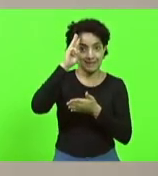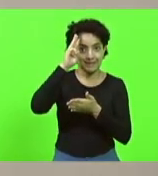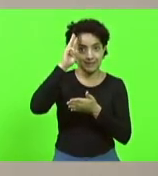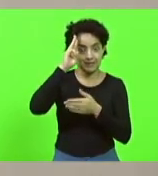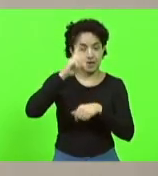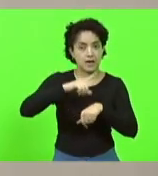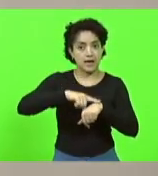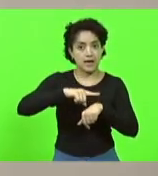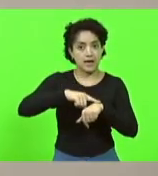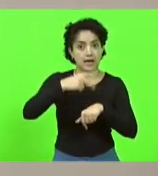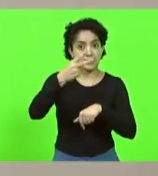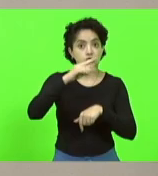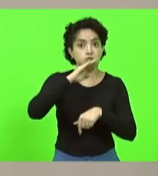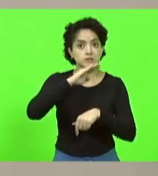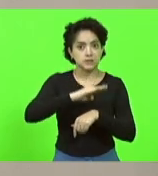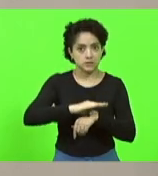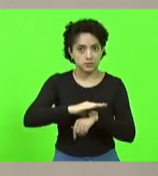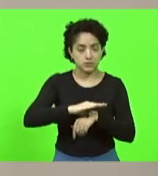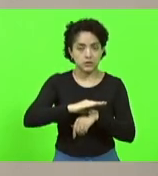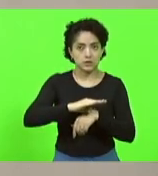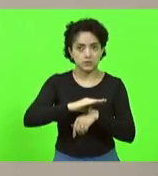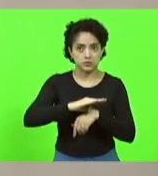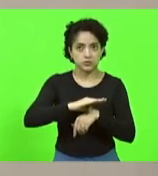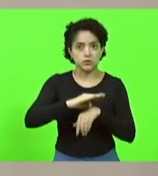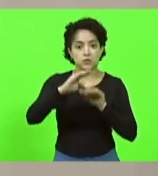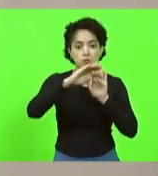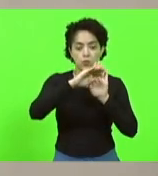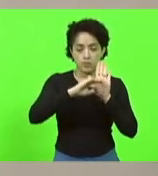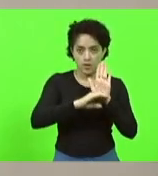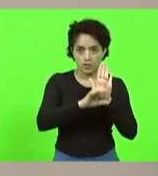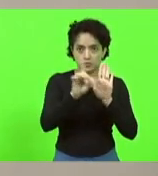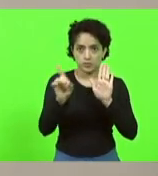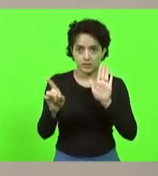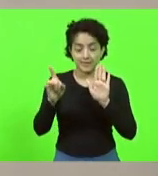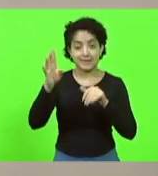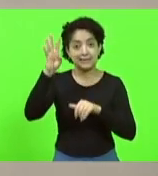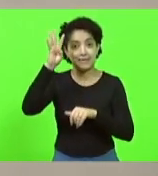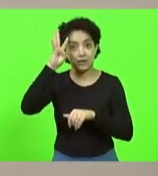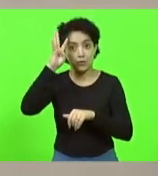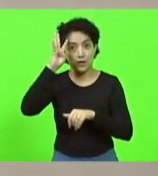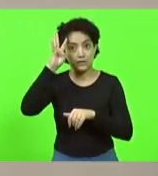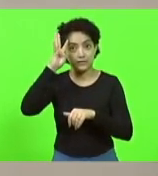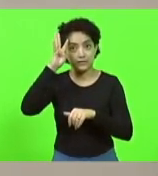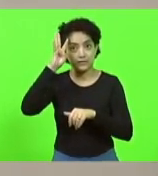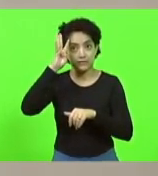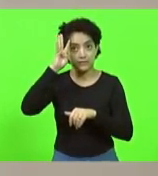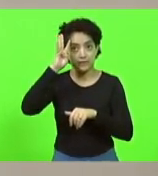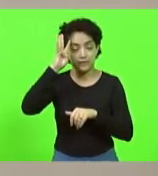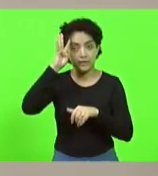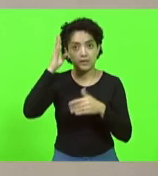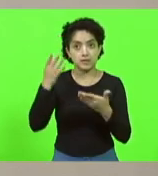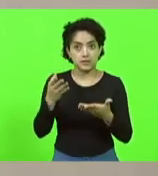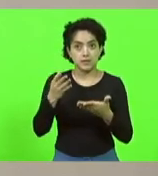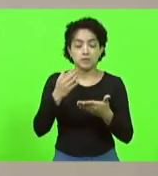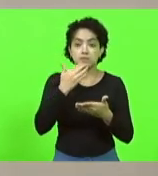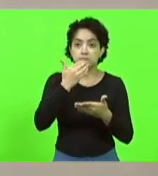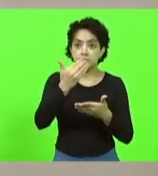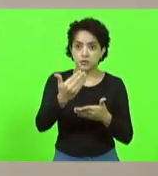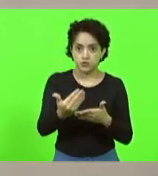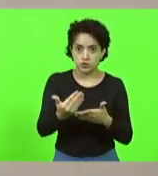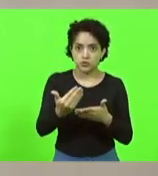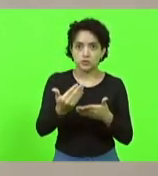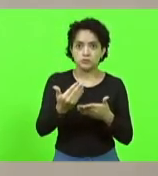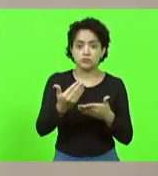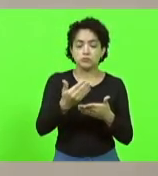14 horas, diretamente com a ordem do dia, e na quarta-feira, por entendimento de líderes e solicitação de vários